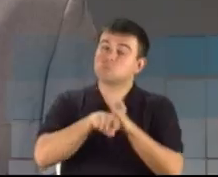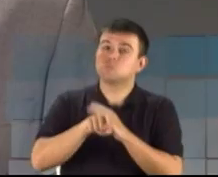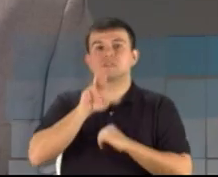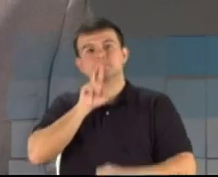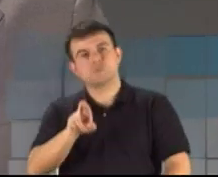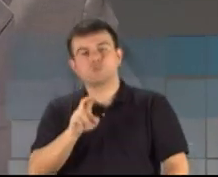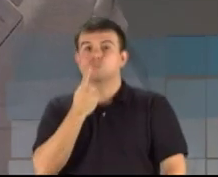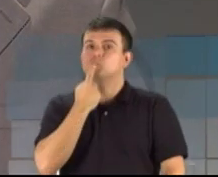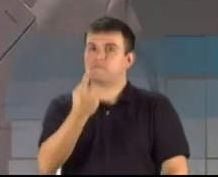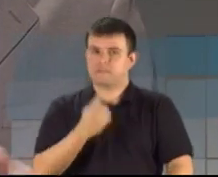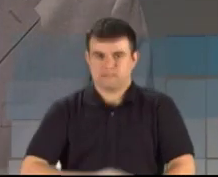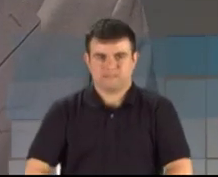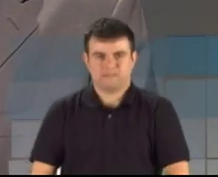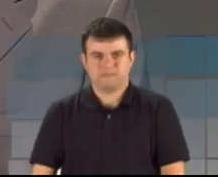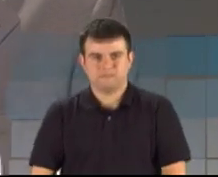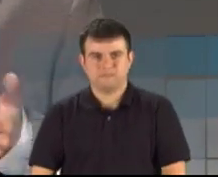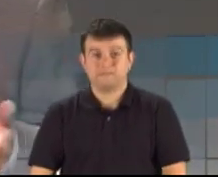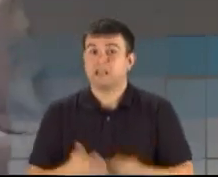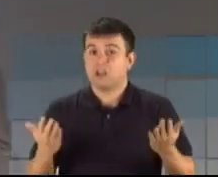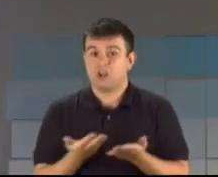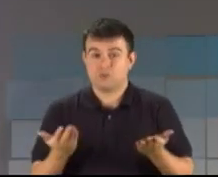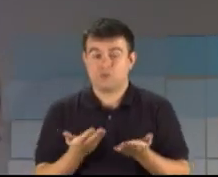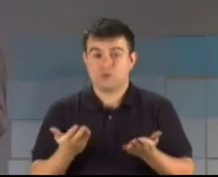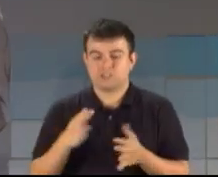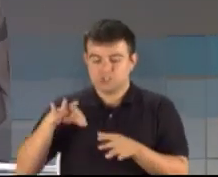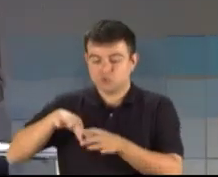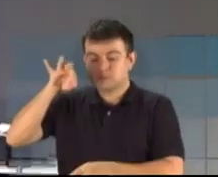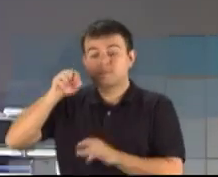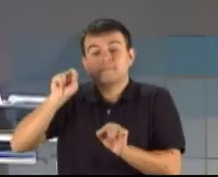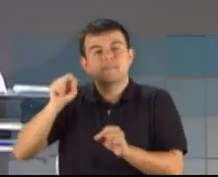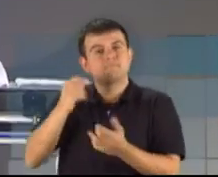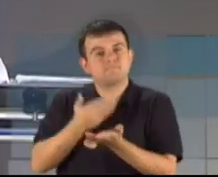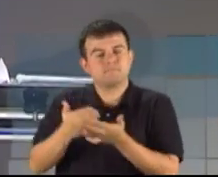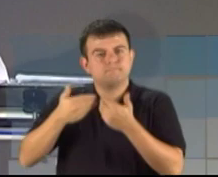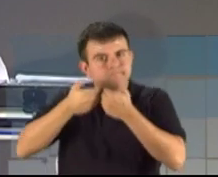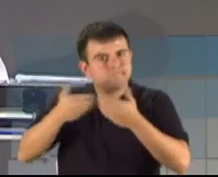vez. Vamos agora para o sorteio de quem abre a rodada.